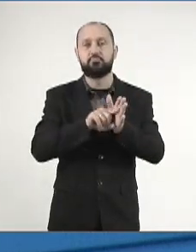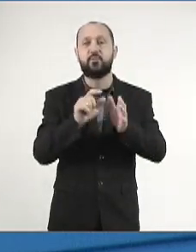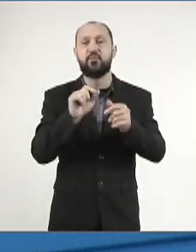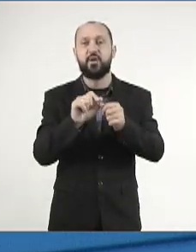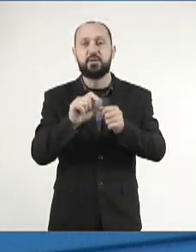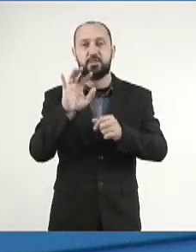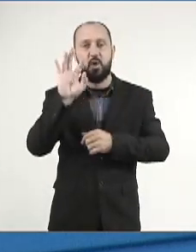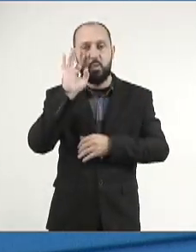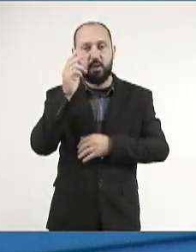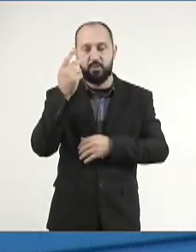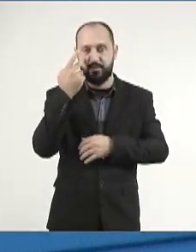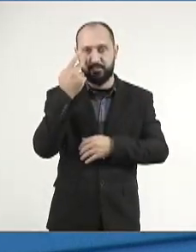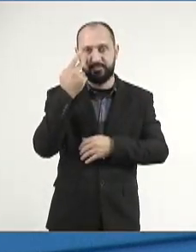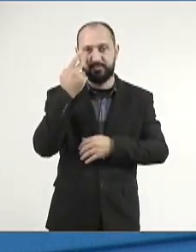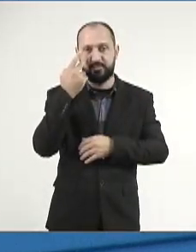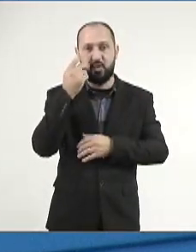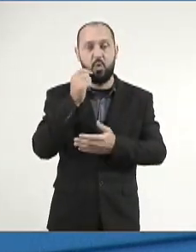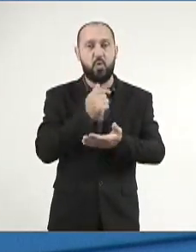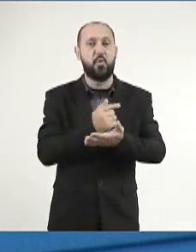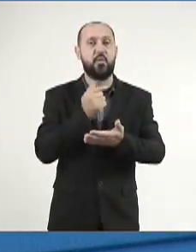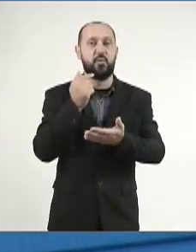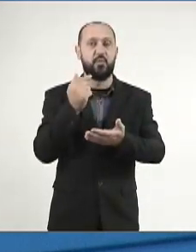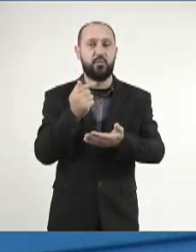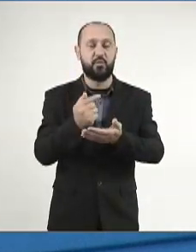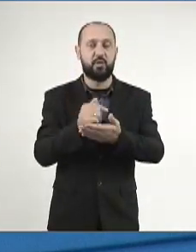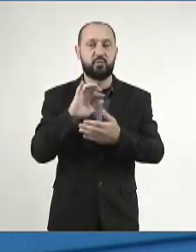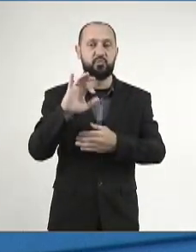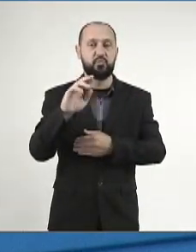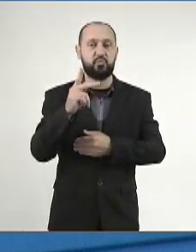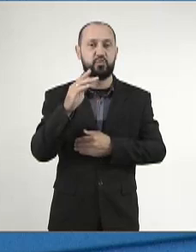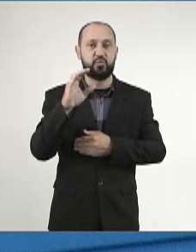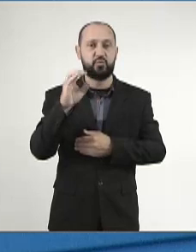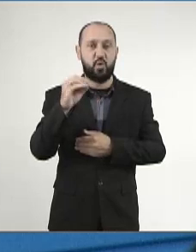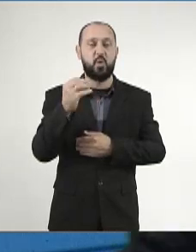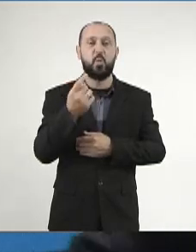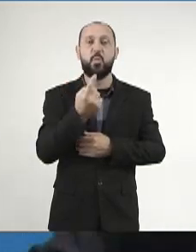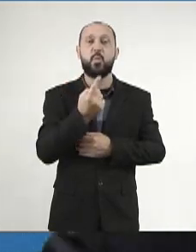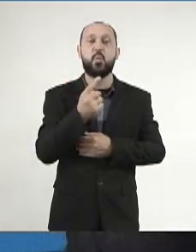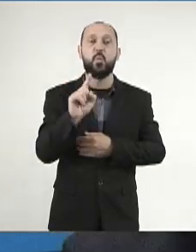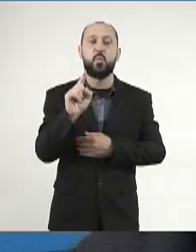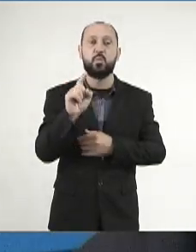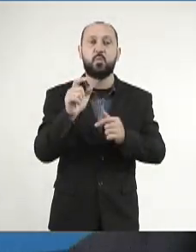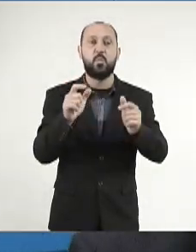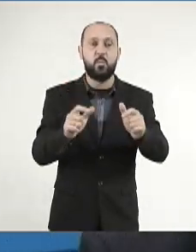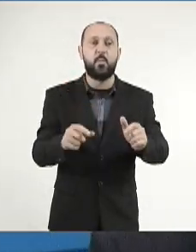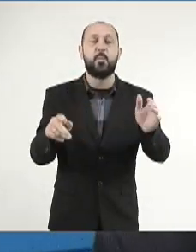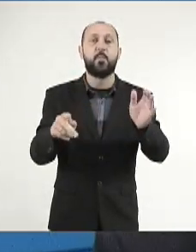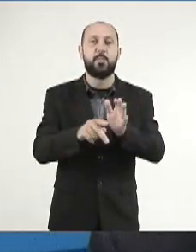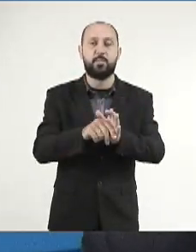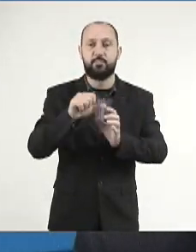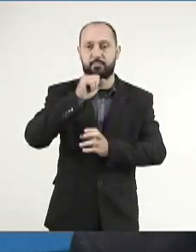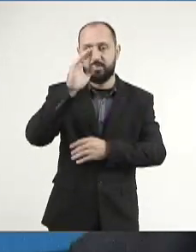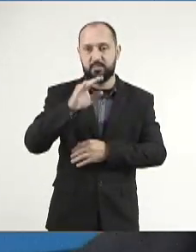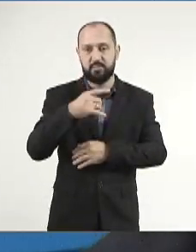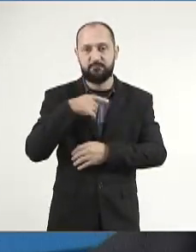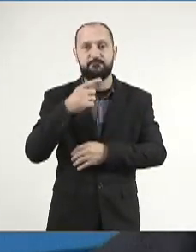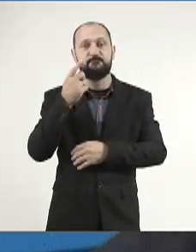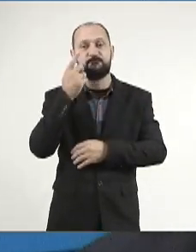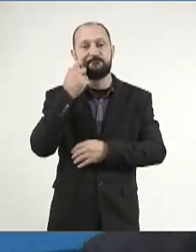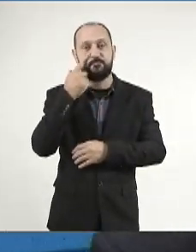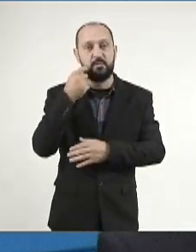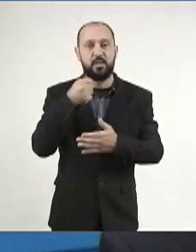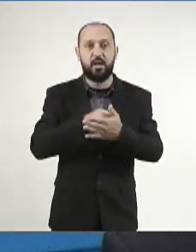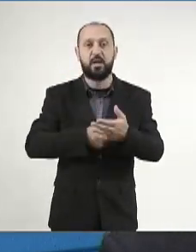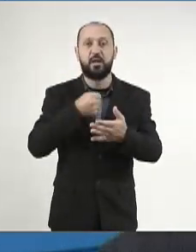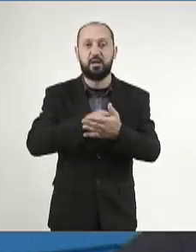reconhecimento oficial do Chaco como um dos biomas brasileiros com vistas a